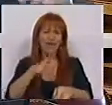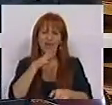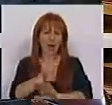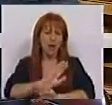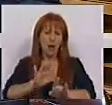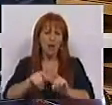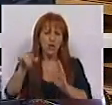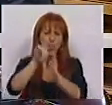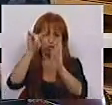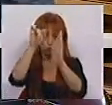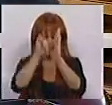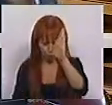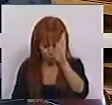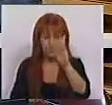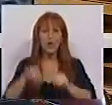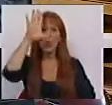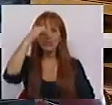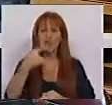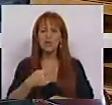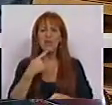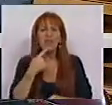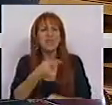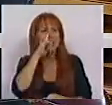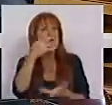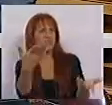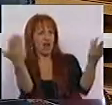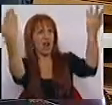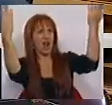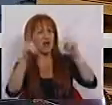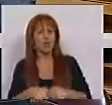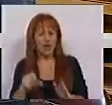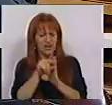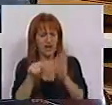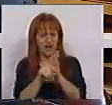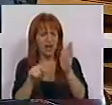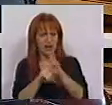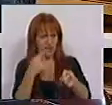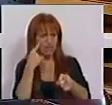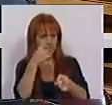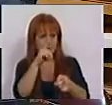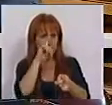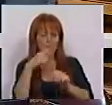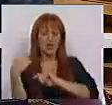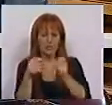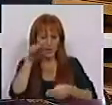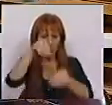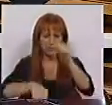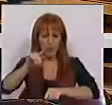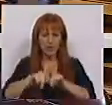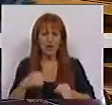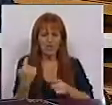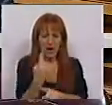nada. Nos artigos seguintes, o Governo será desmentido artigo a artigo quando formos debatendo e votando